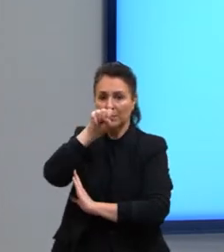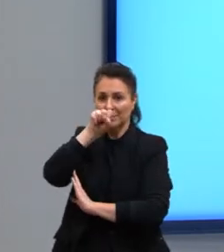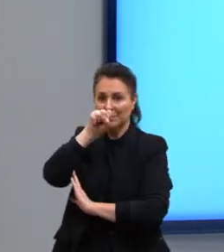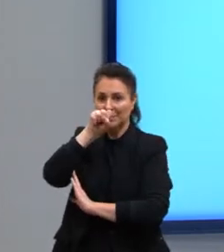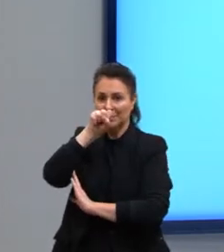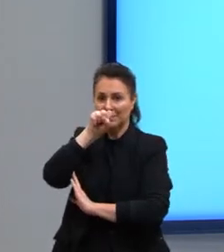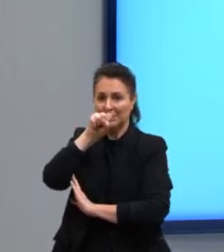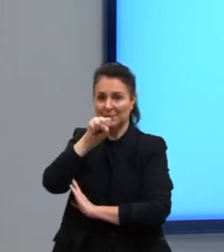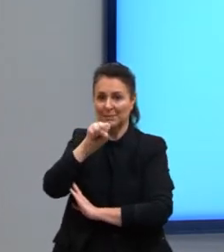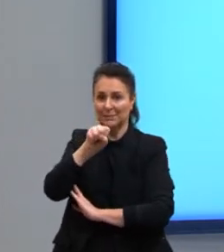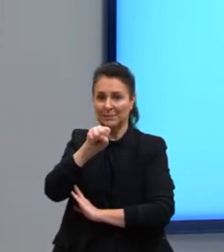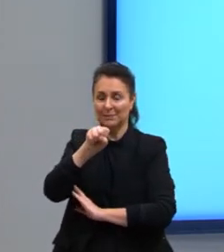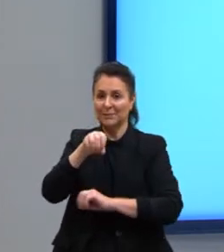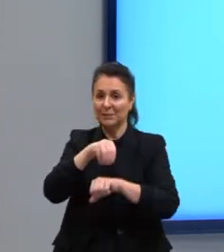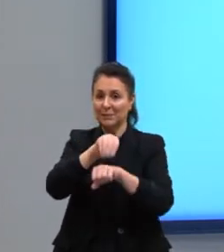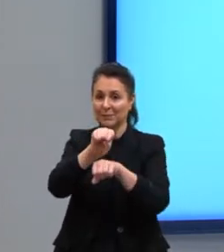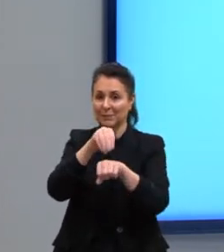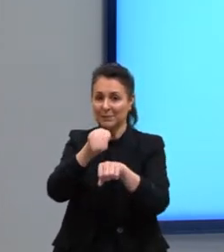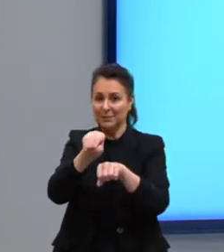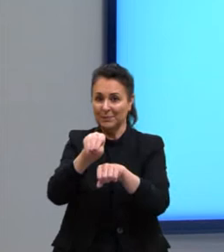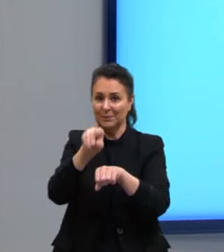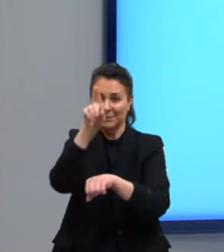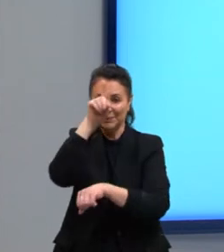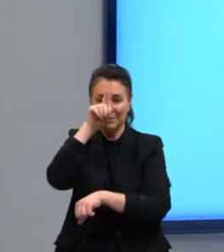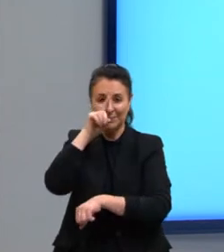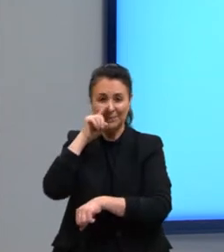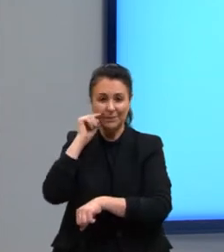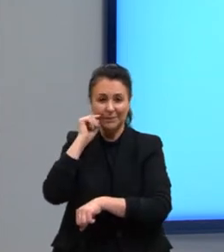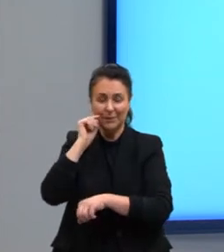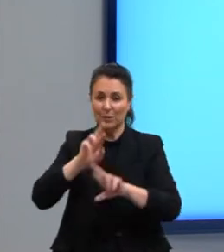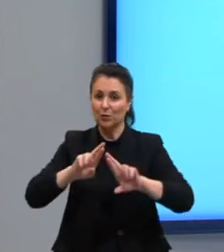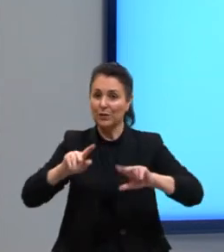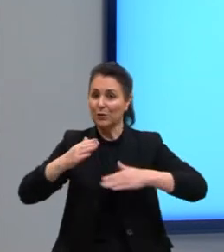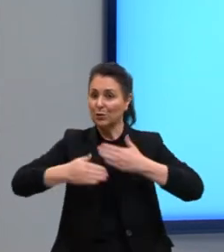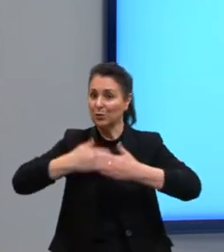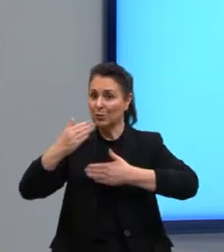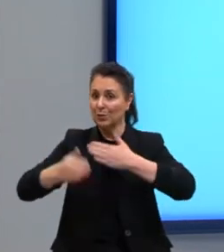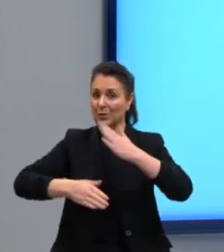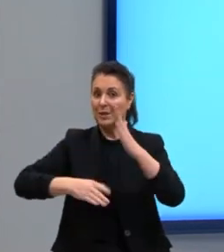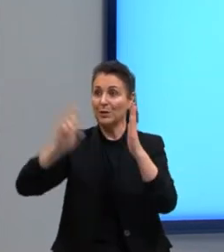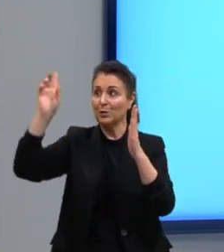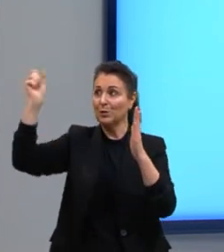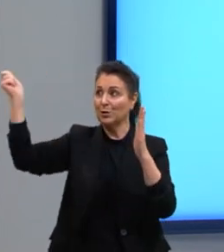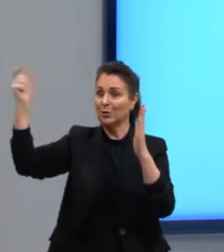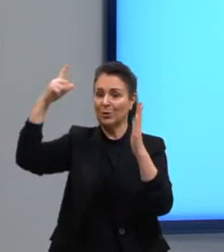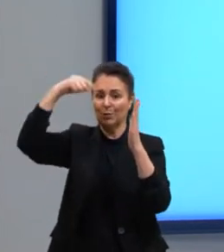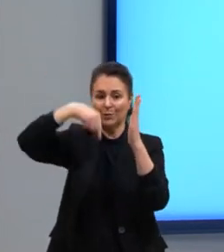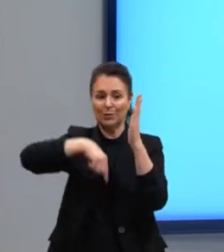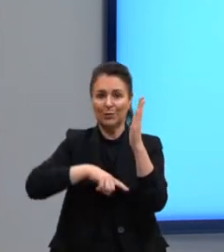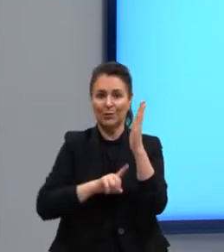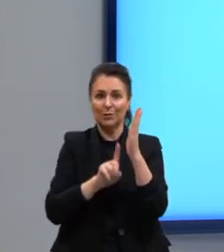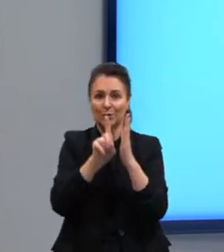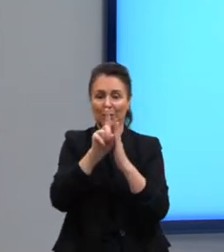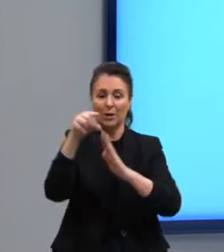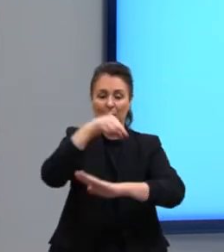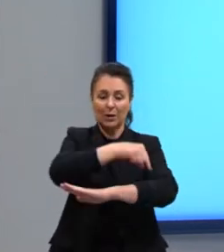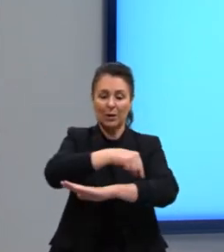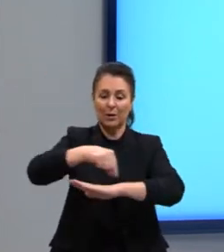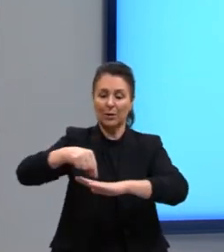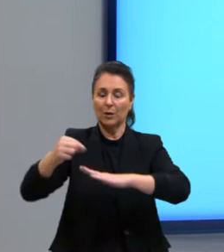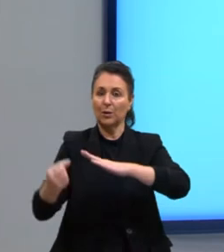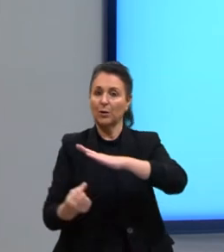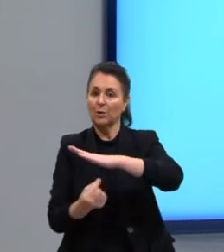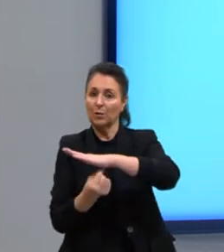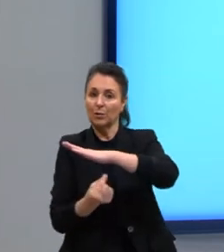Aqui uma dica em amarelo. Diferentemente do processo de fotossíntese, a quimiosíntese não necessita da